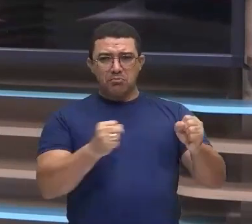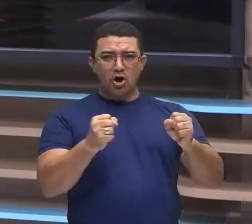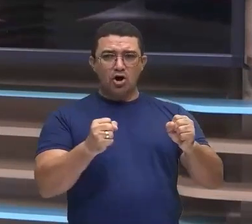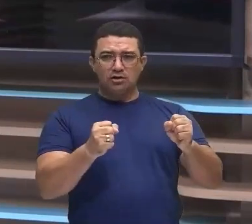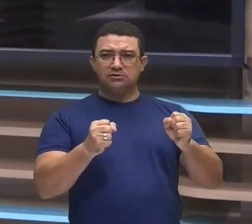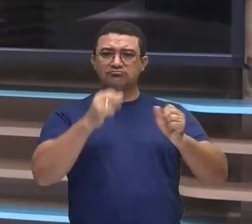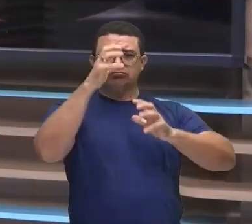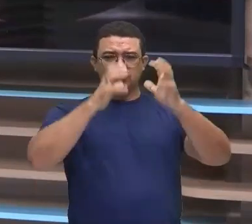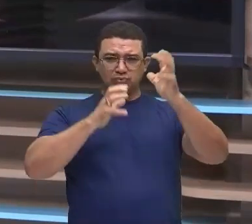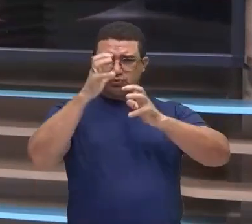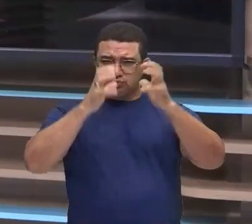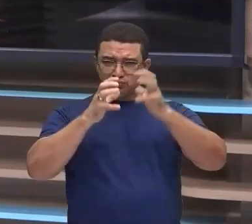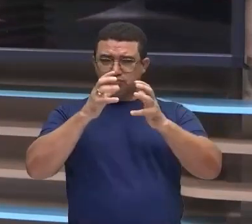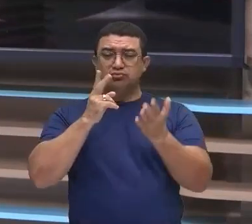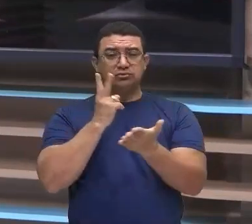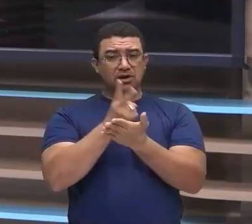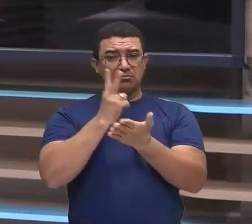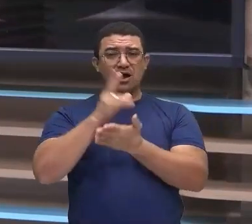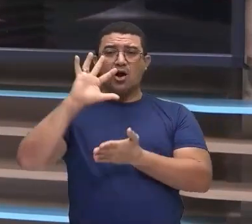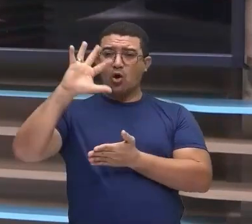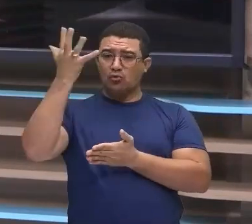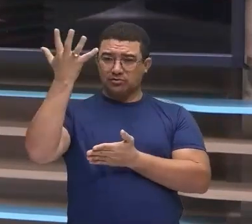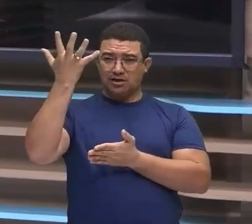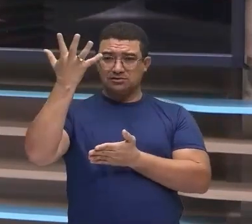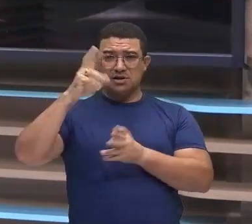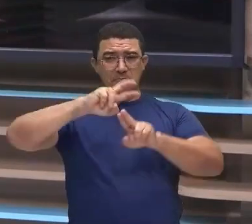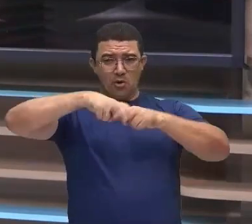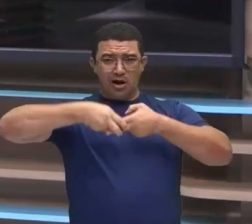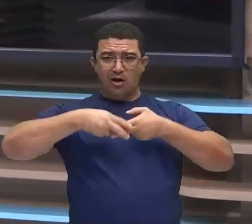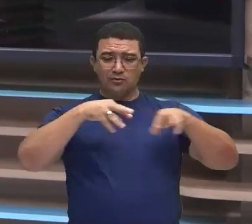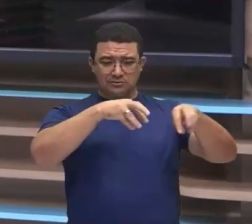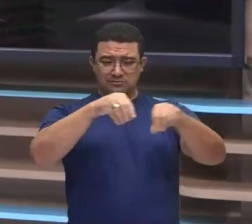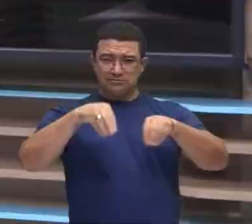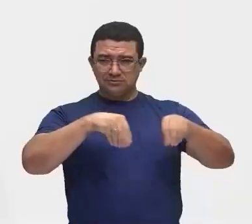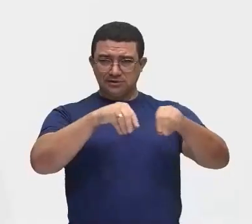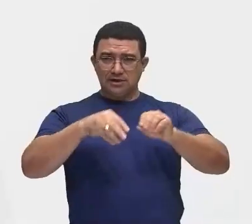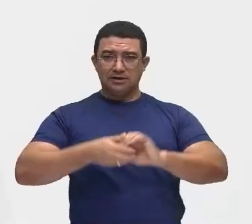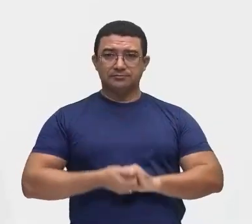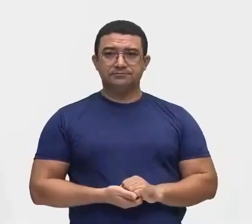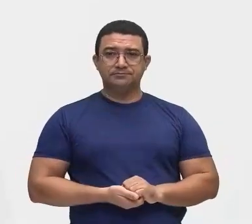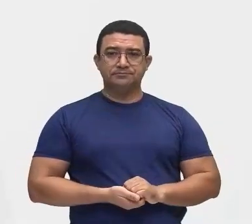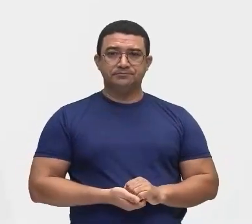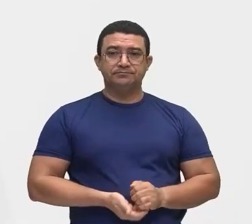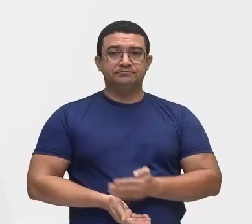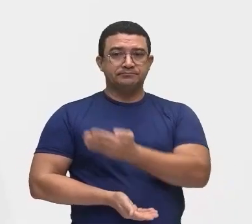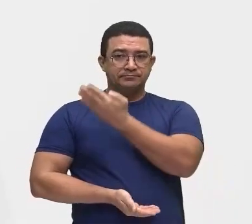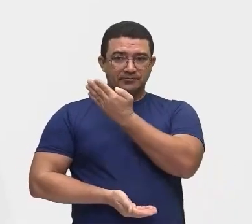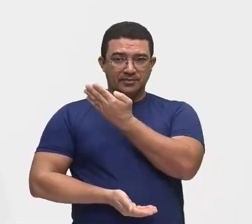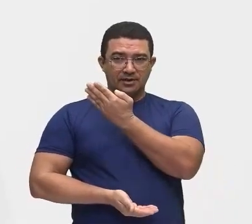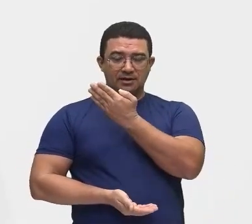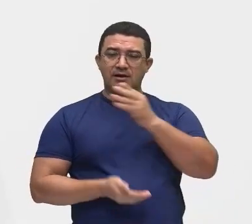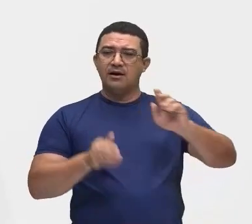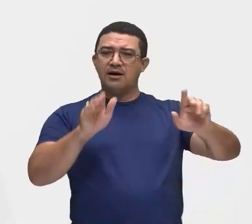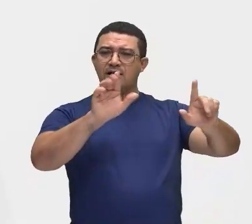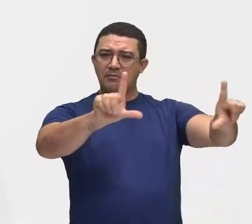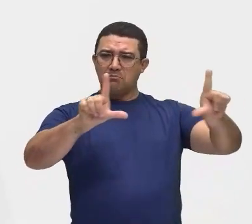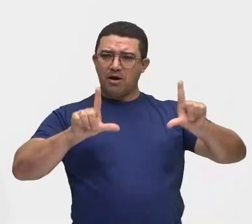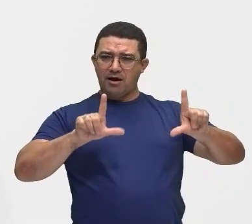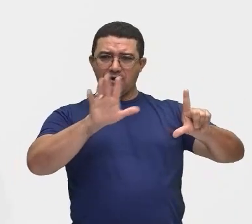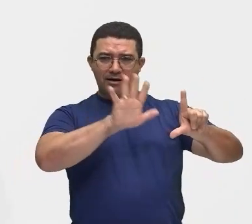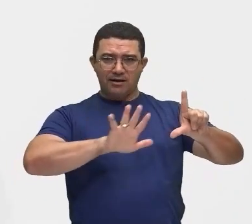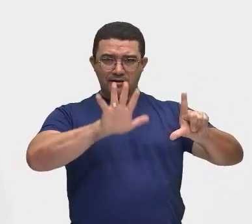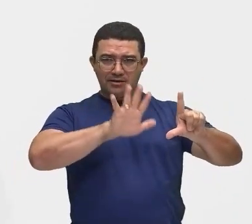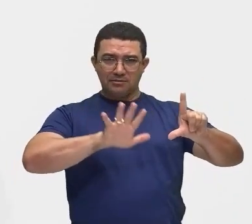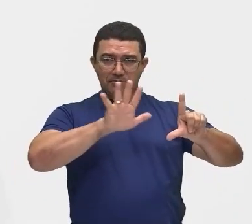conflitos que ocorrem em torno disso. Então aí na imagem, eu já coloquei para vocês, nessa imagem,